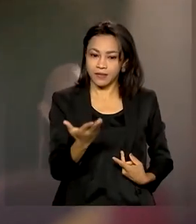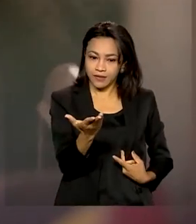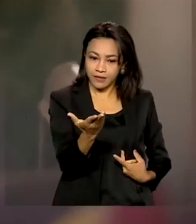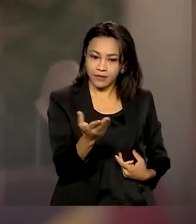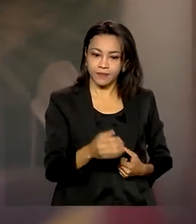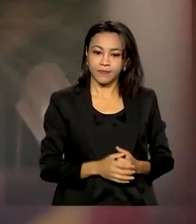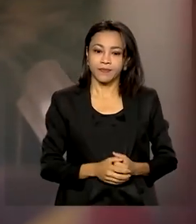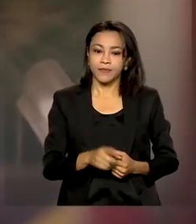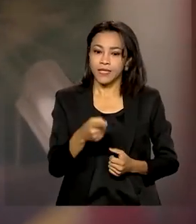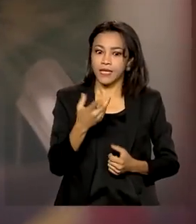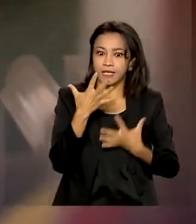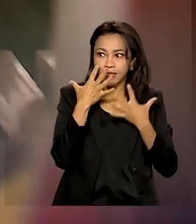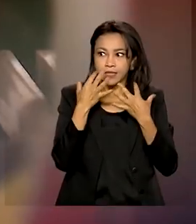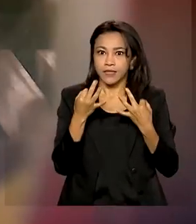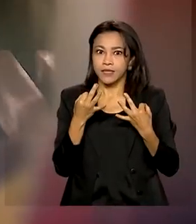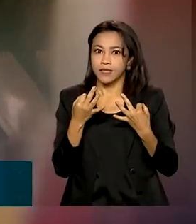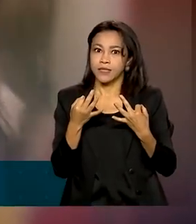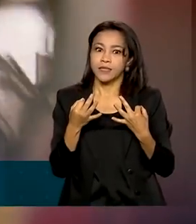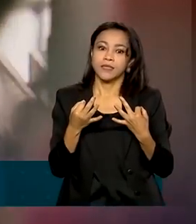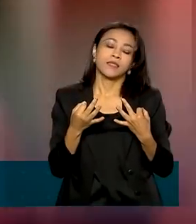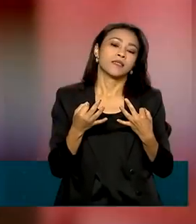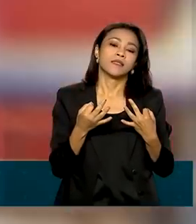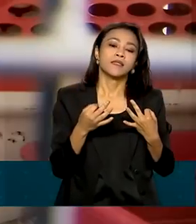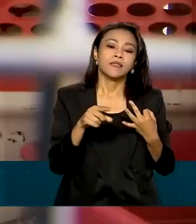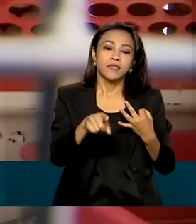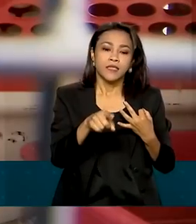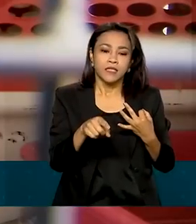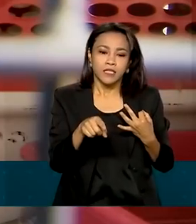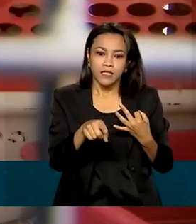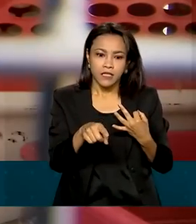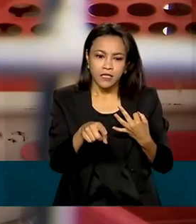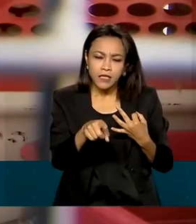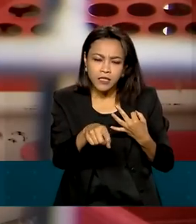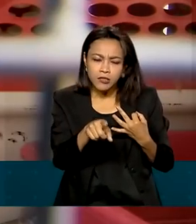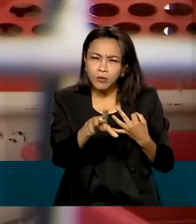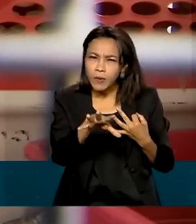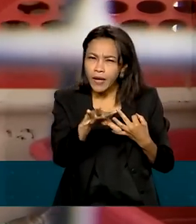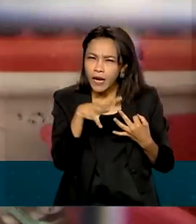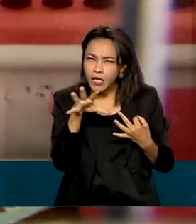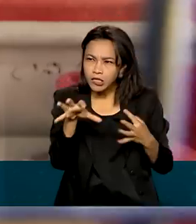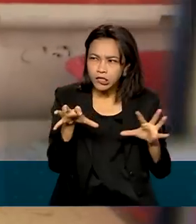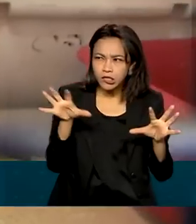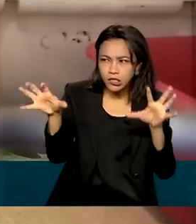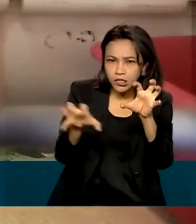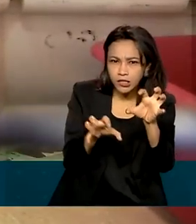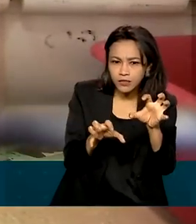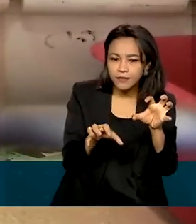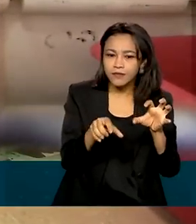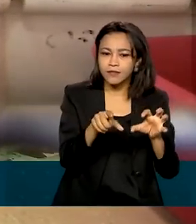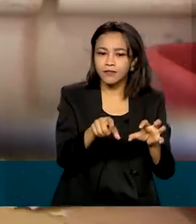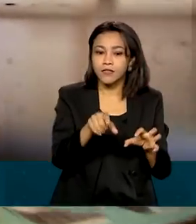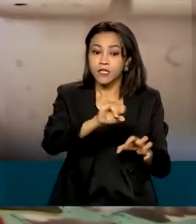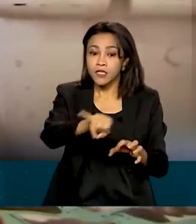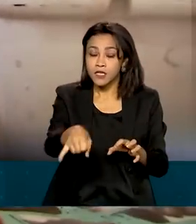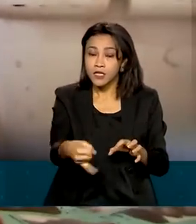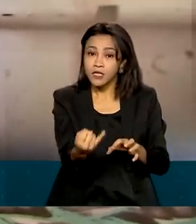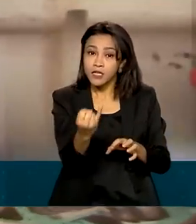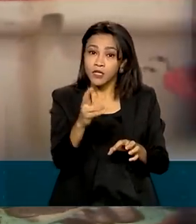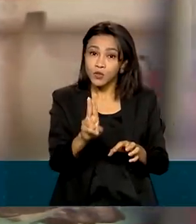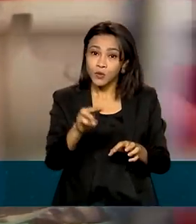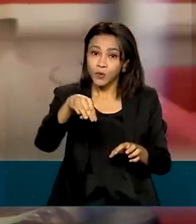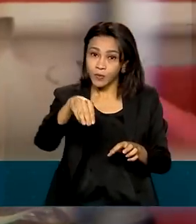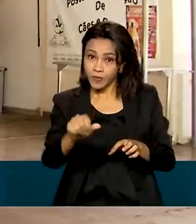Ela é atenta, desconfiada e valente. Não à toa ganhou o nome de Juma. Essa gatinha chegou